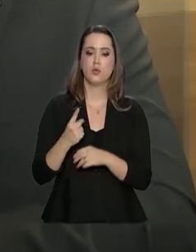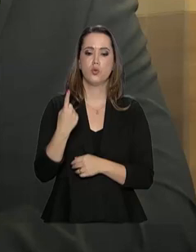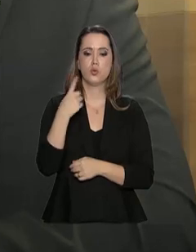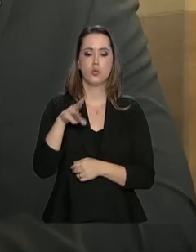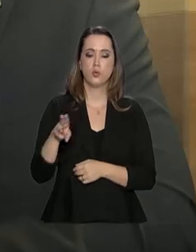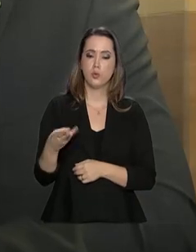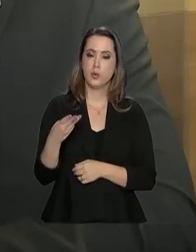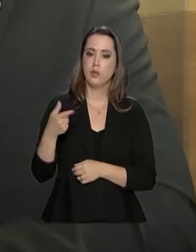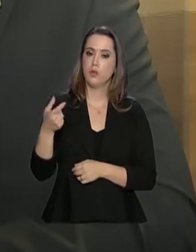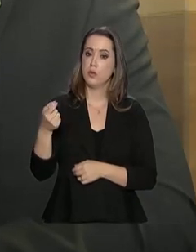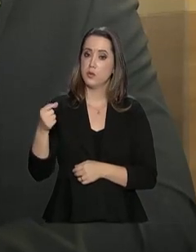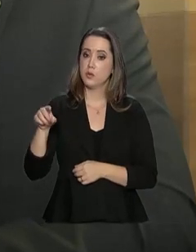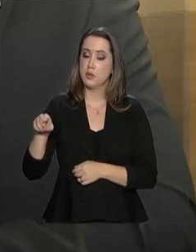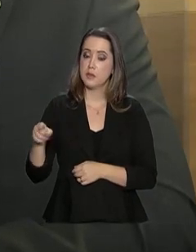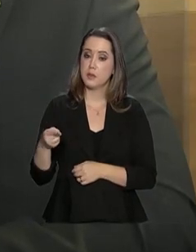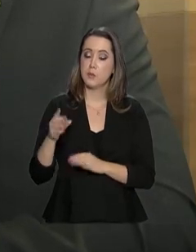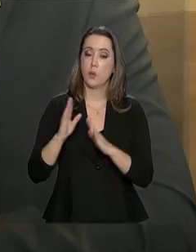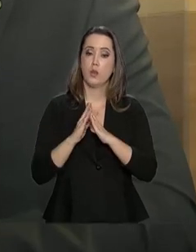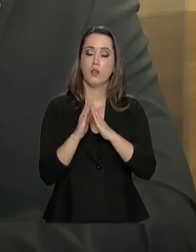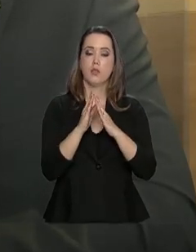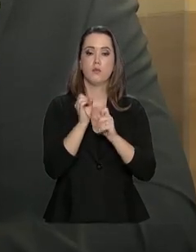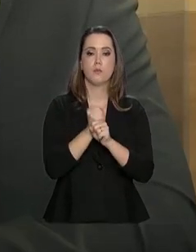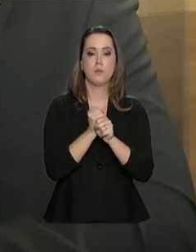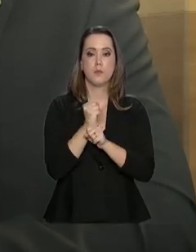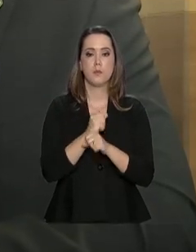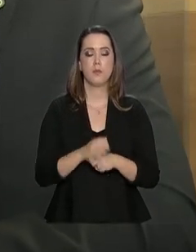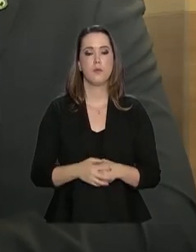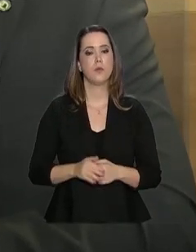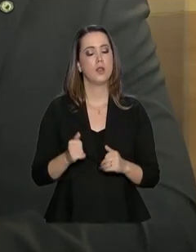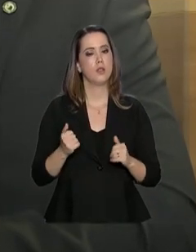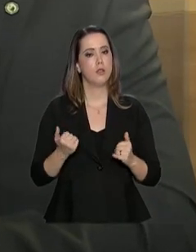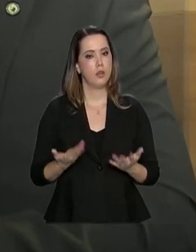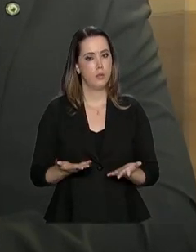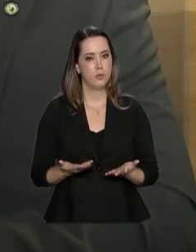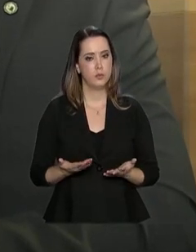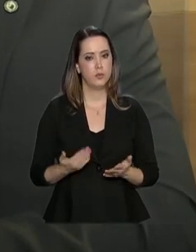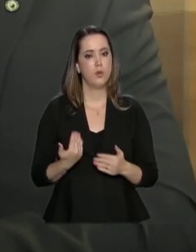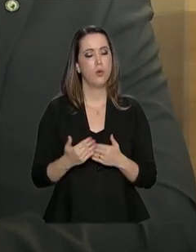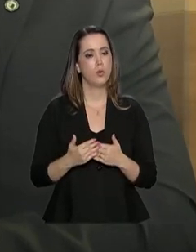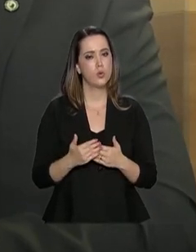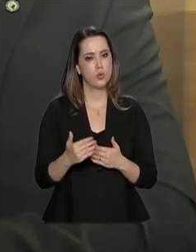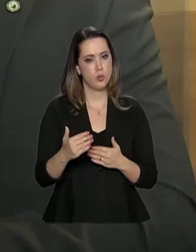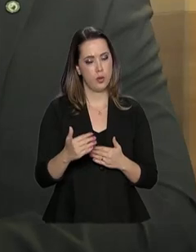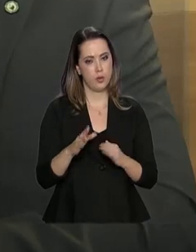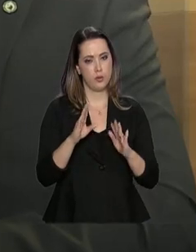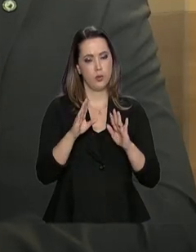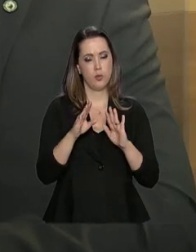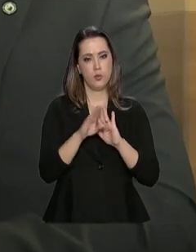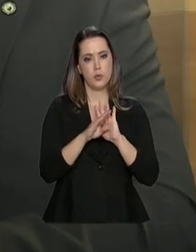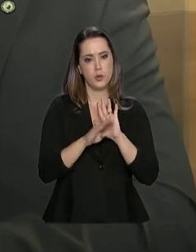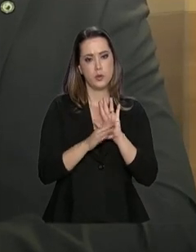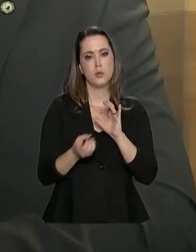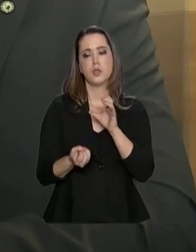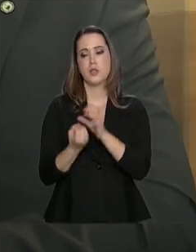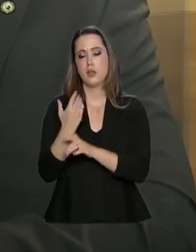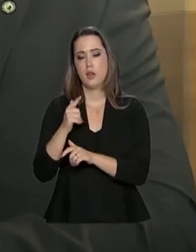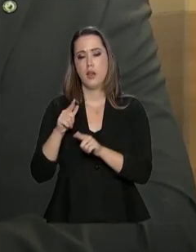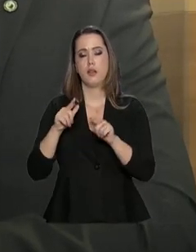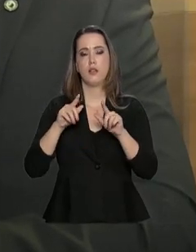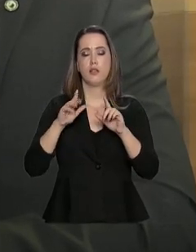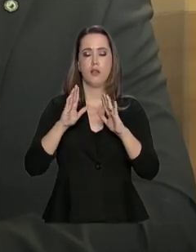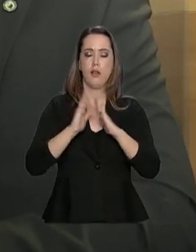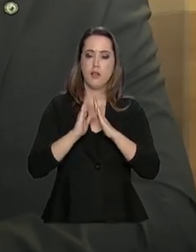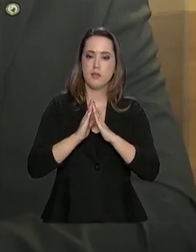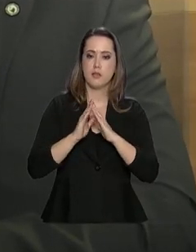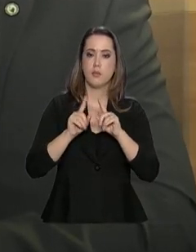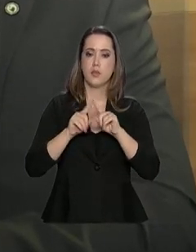milhão e 200 mil unidades anuais. Então, manter o programa para geração e produção de unidades habitacionais,